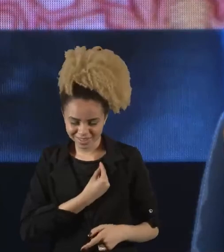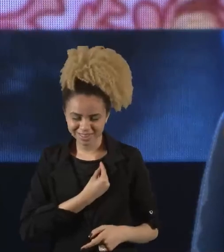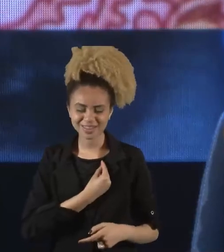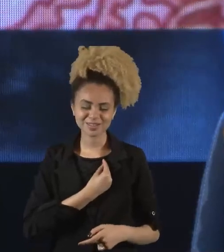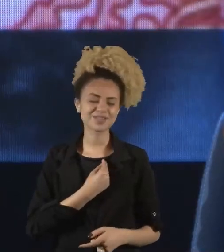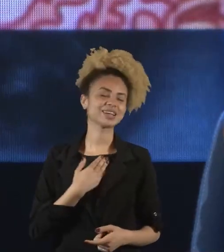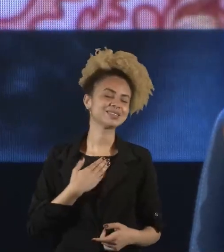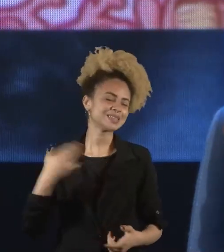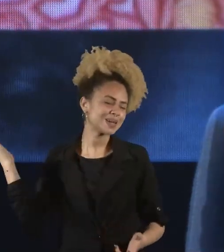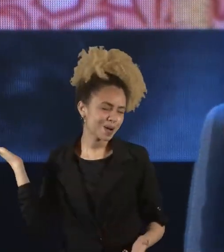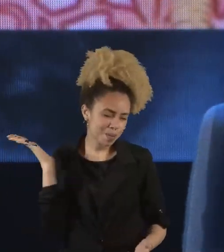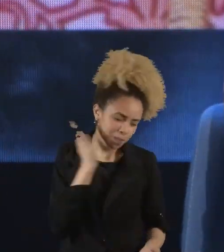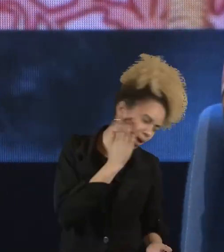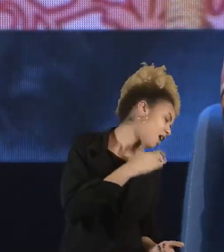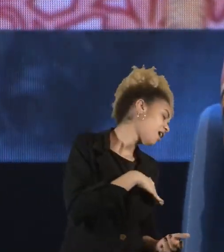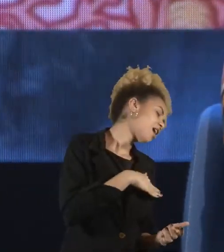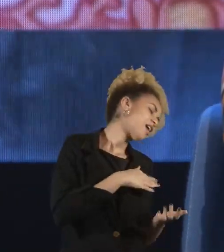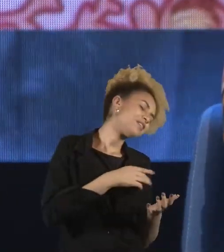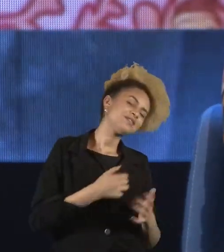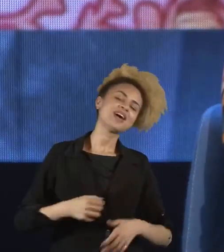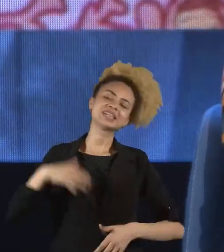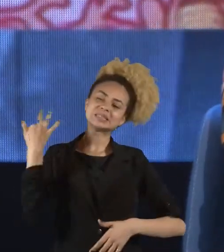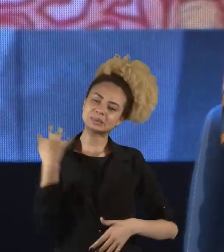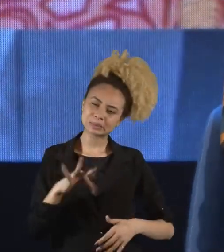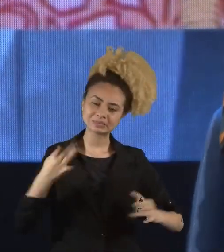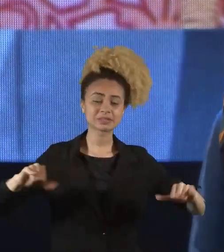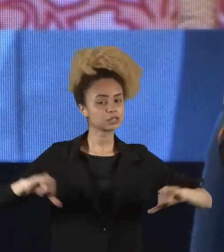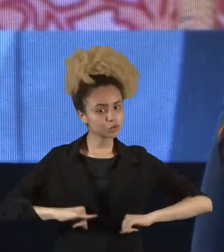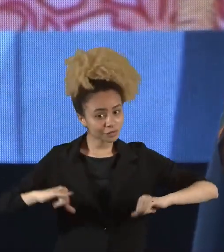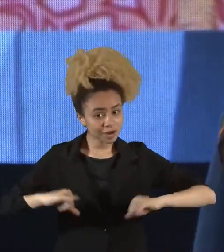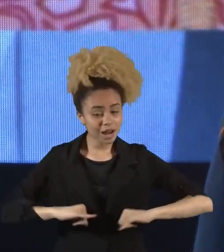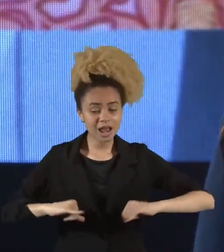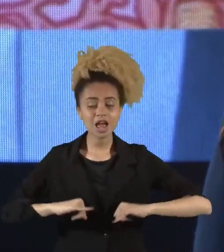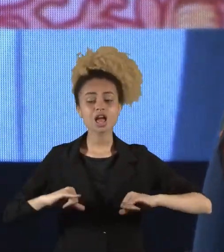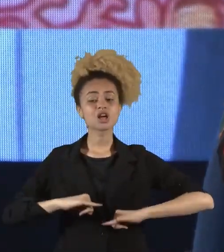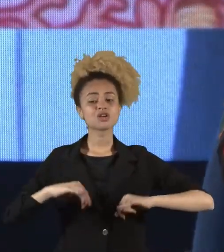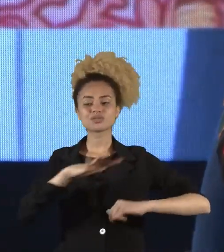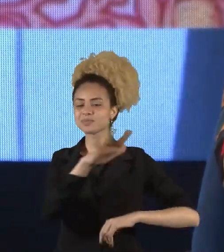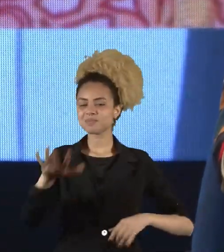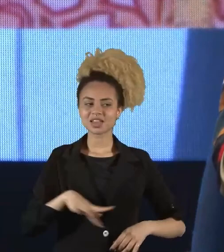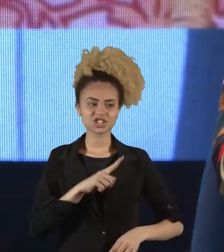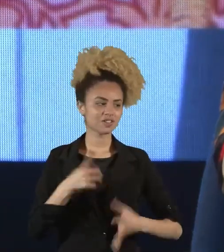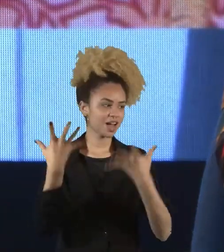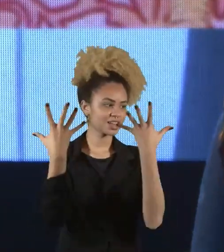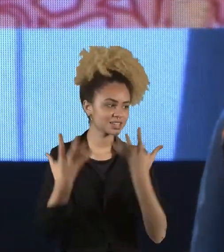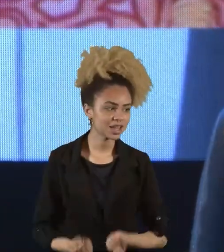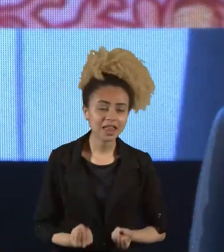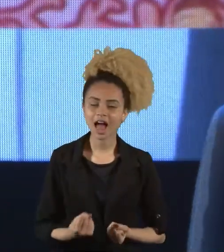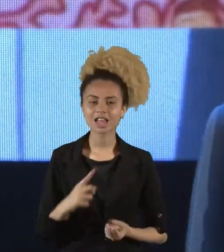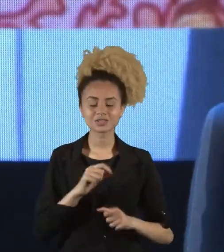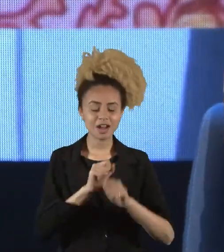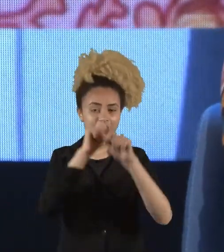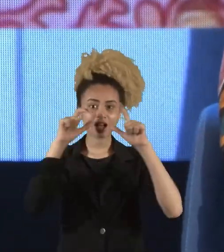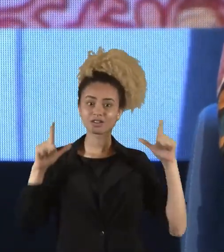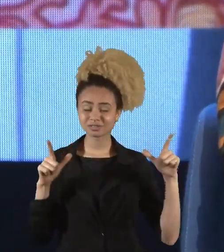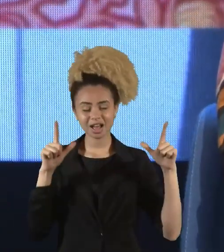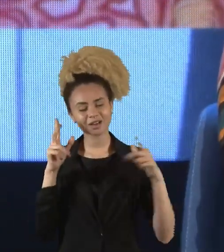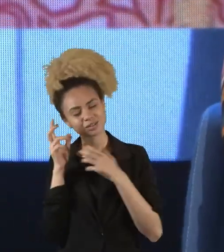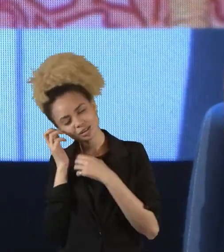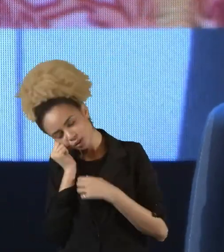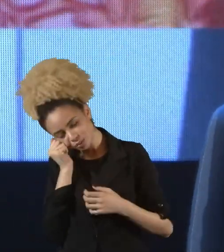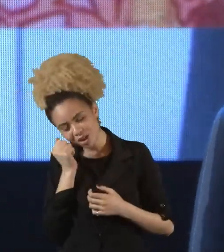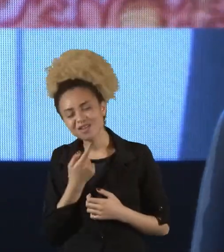tapa na cara. Os ambientes não serão receptivos. A gente vai acordar e vai dormir com a vontade de desistir.